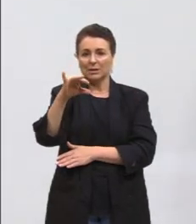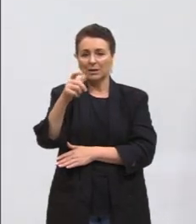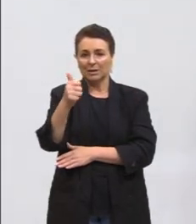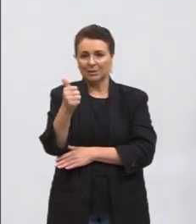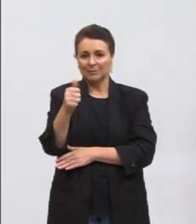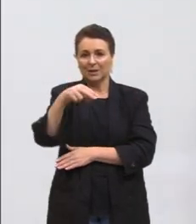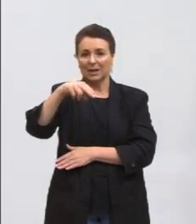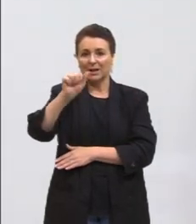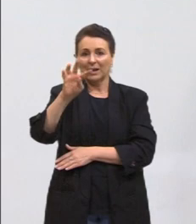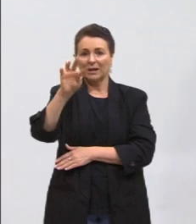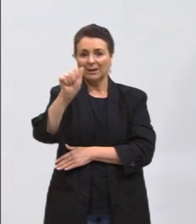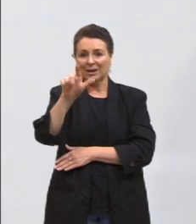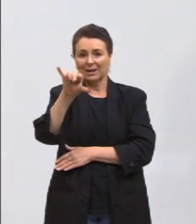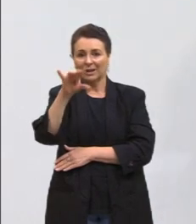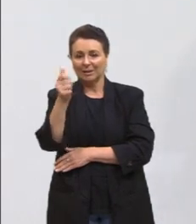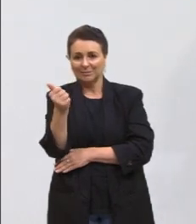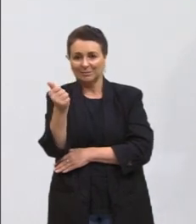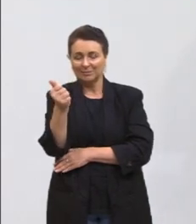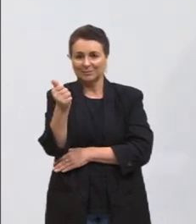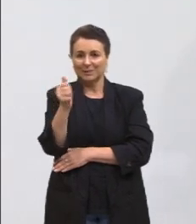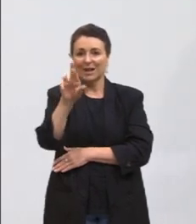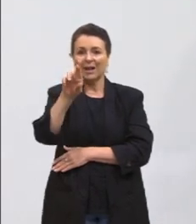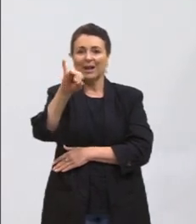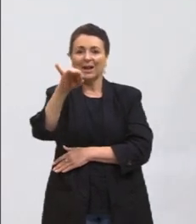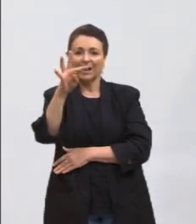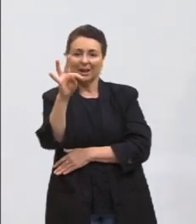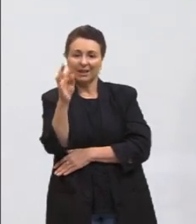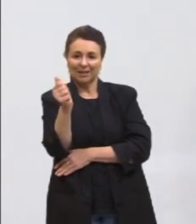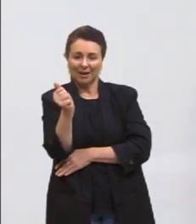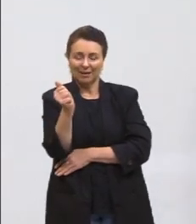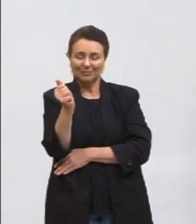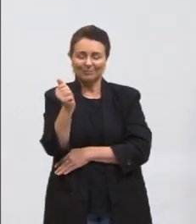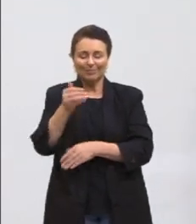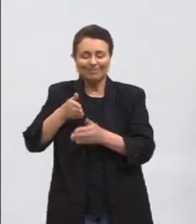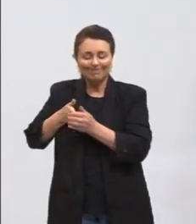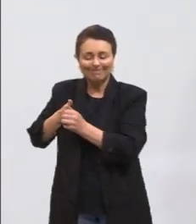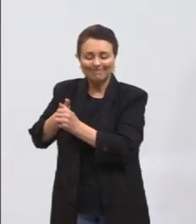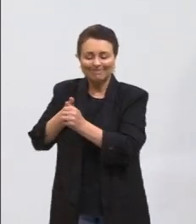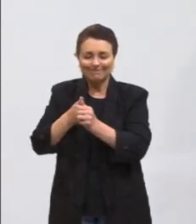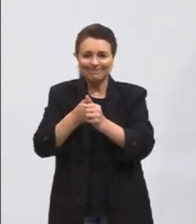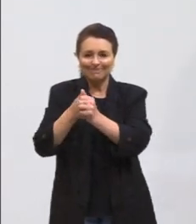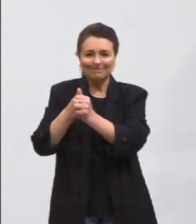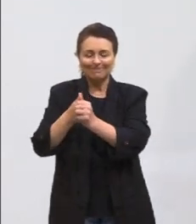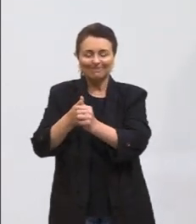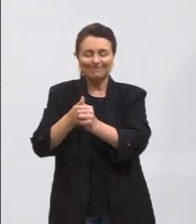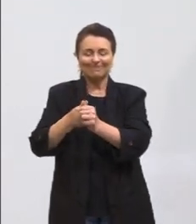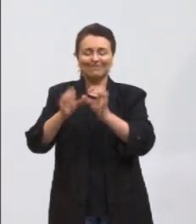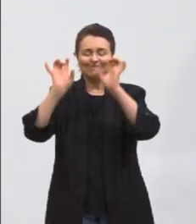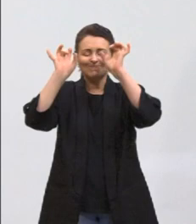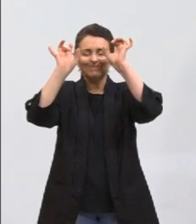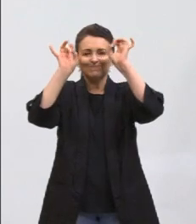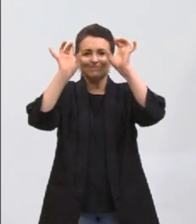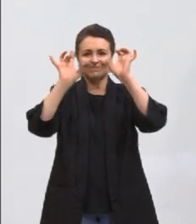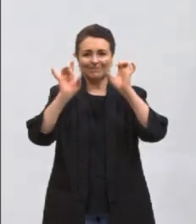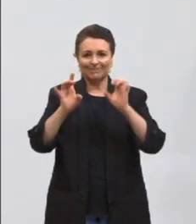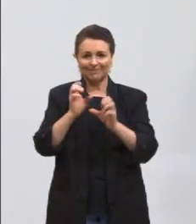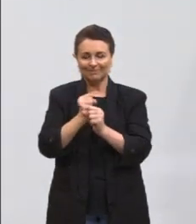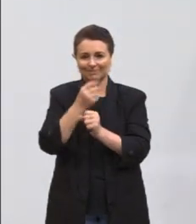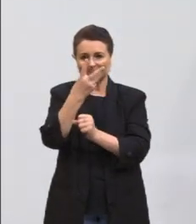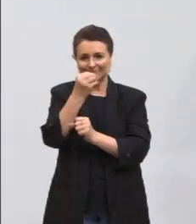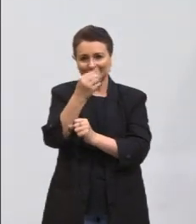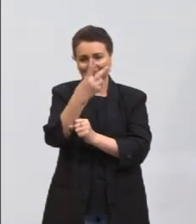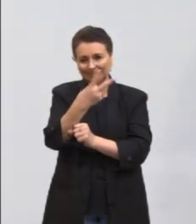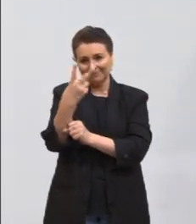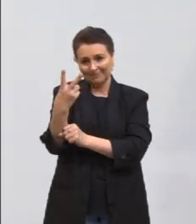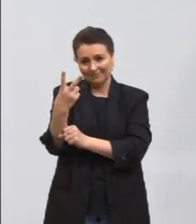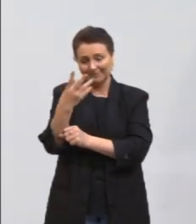professora Natália, a professora Rita, que conduziu com maestria esse projeto, ano, de forma muito afável,